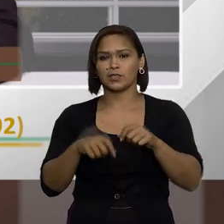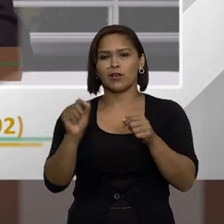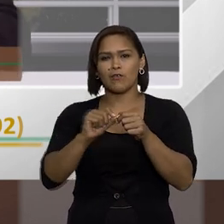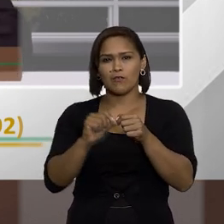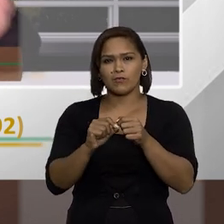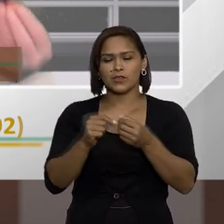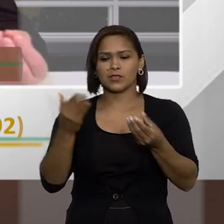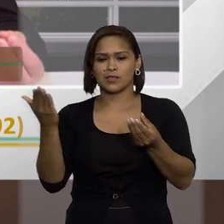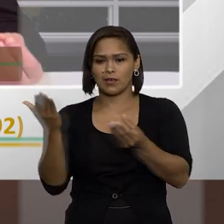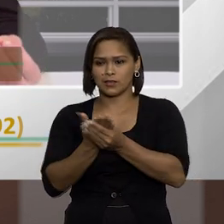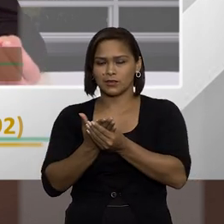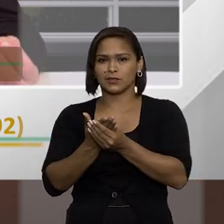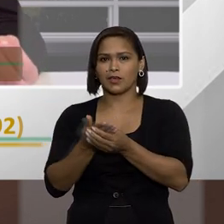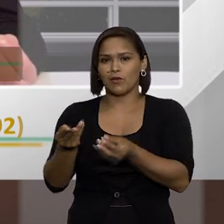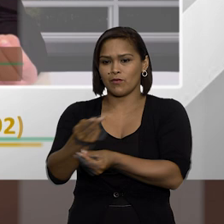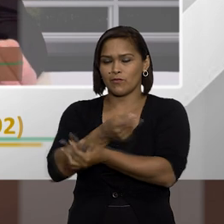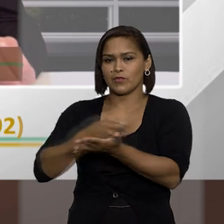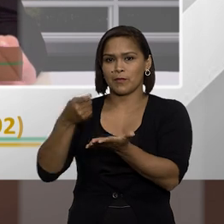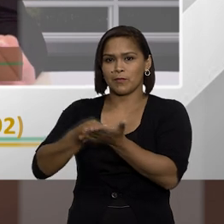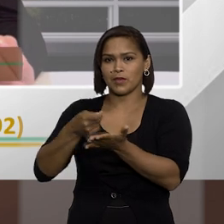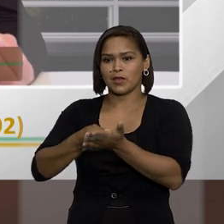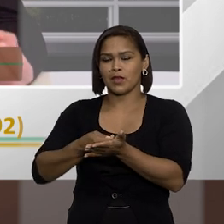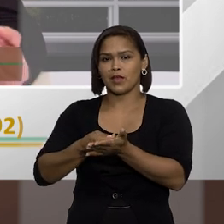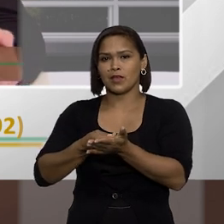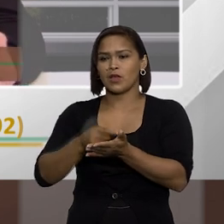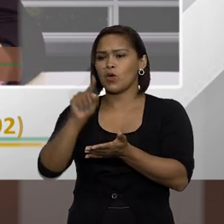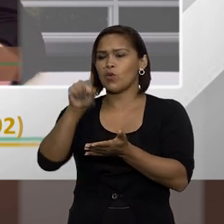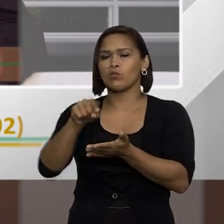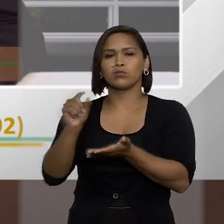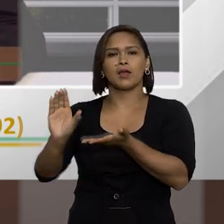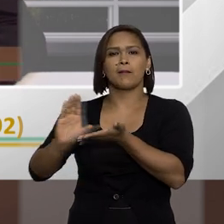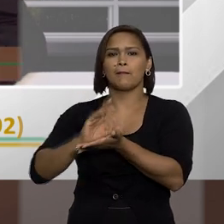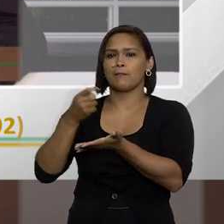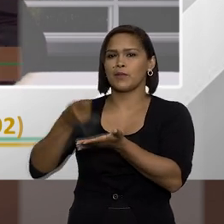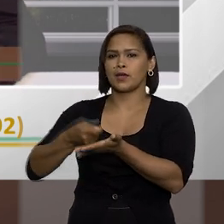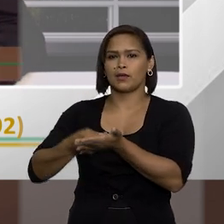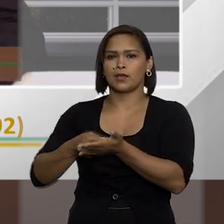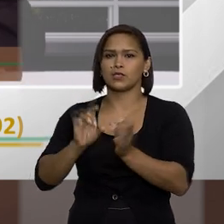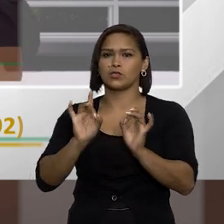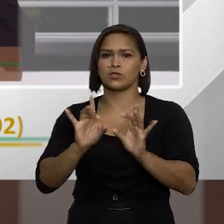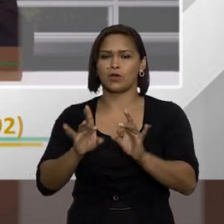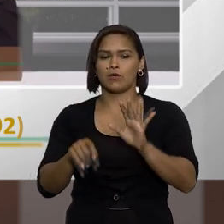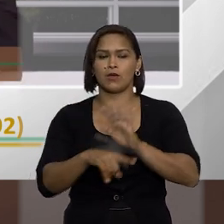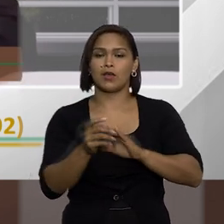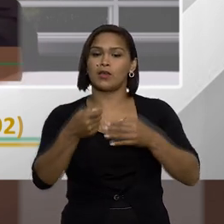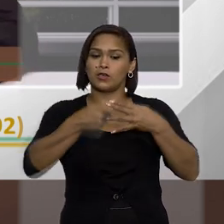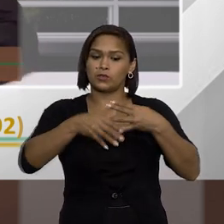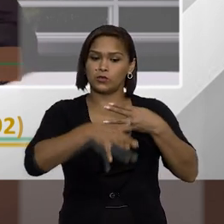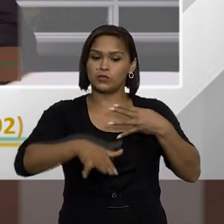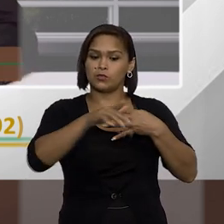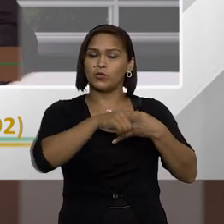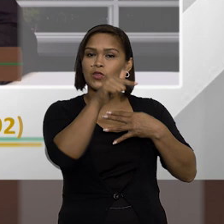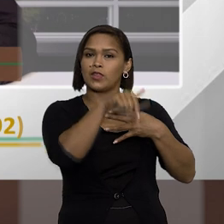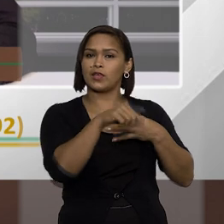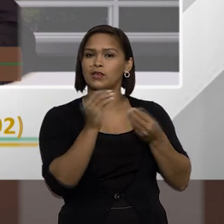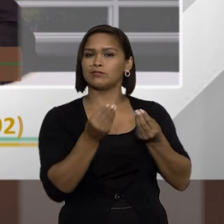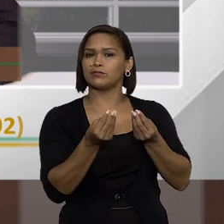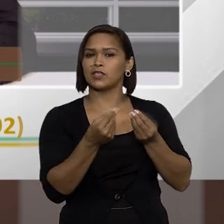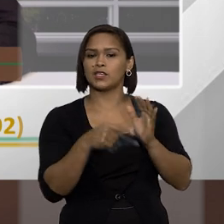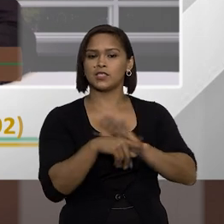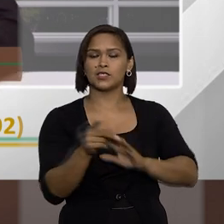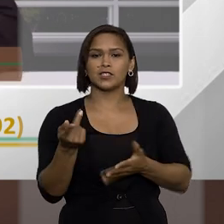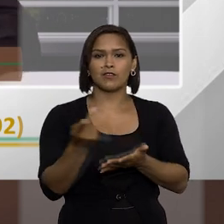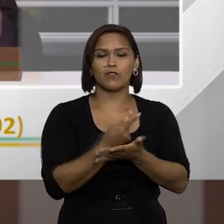fazer a ação de ressarcimento uma ação cujo único objetivo é o ressarcimento ao erário aí a jurisprudência é no seguinte sentido